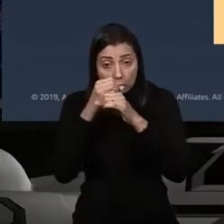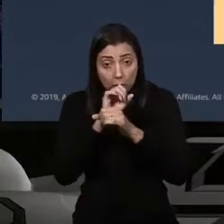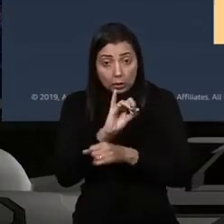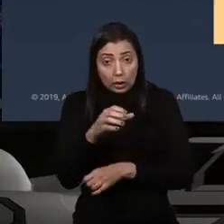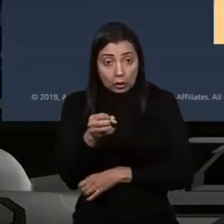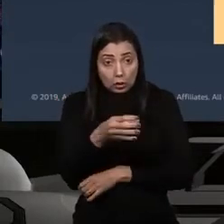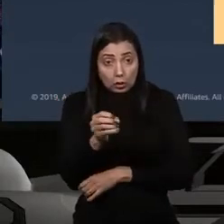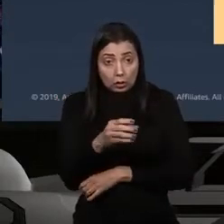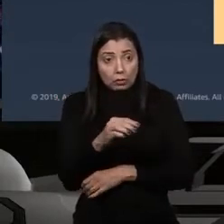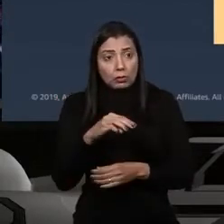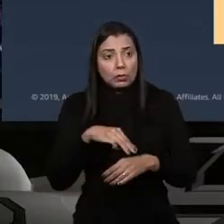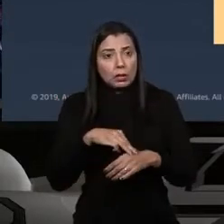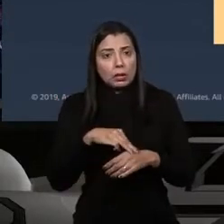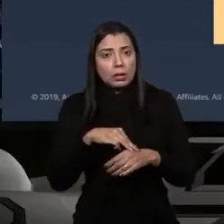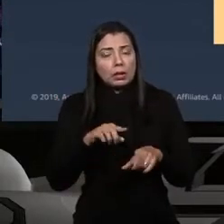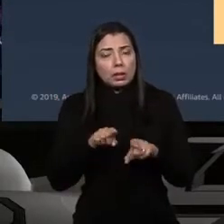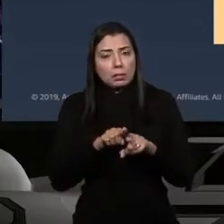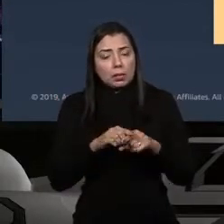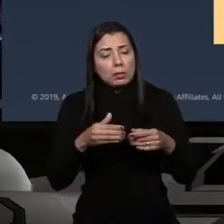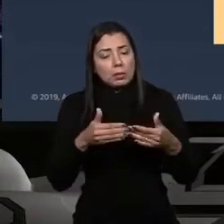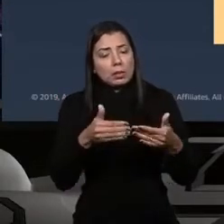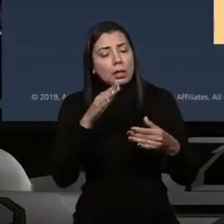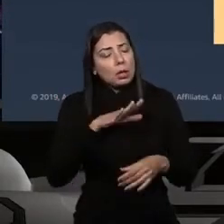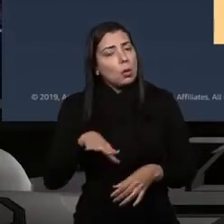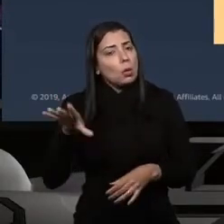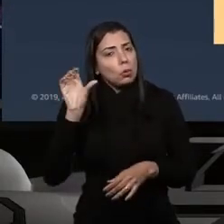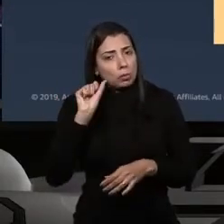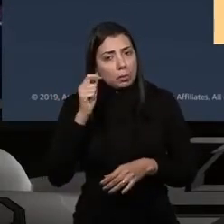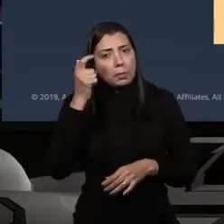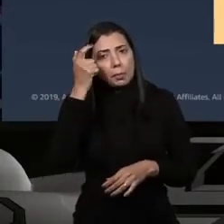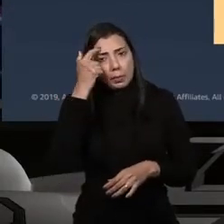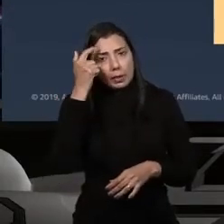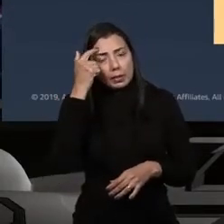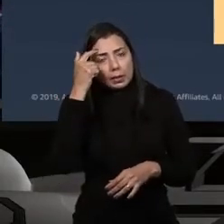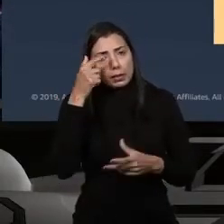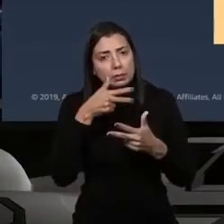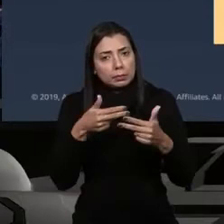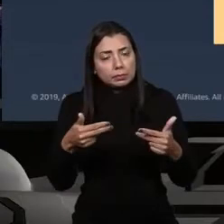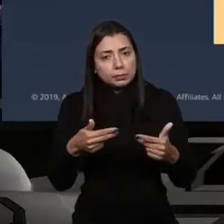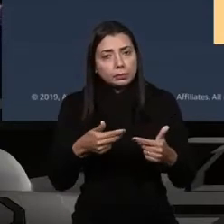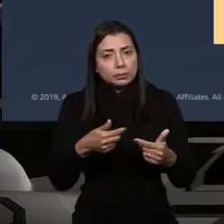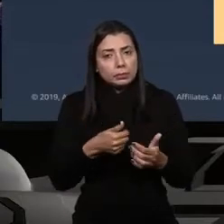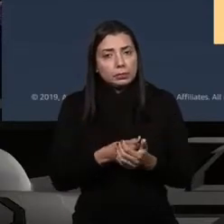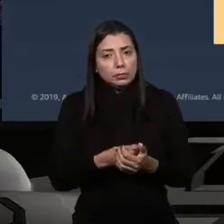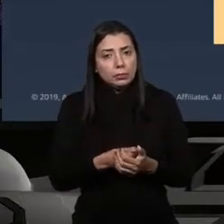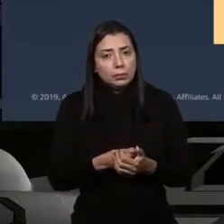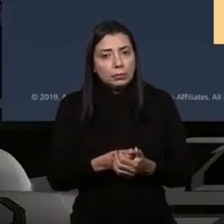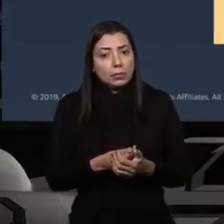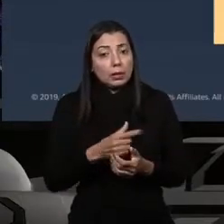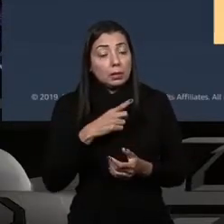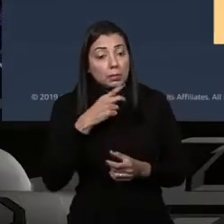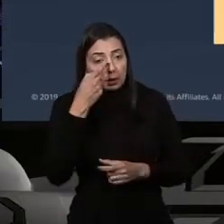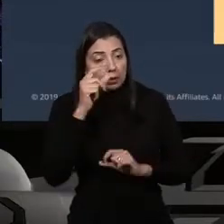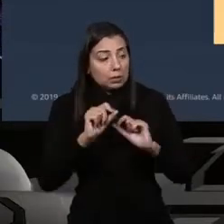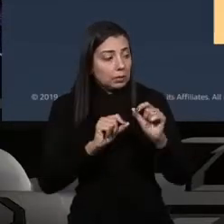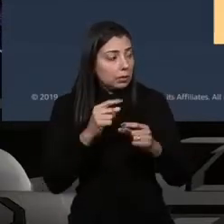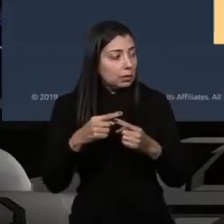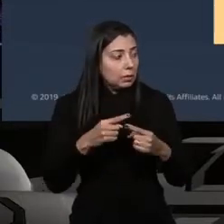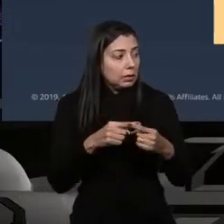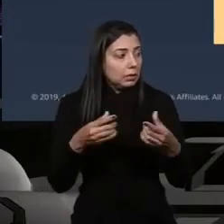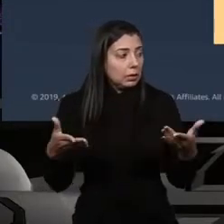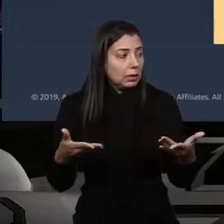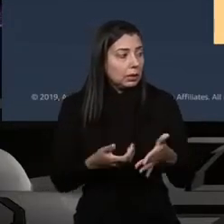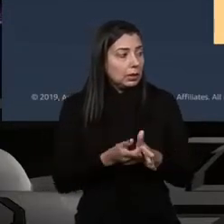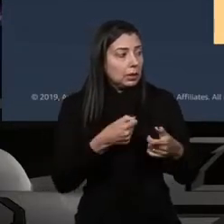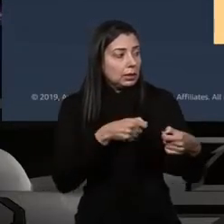os órgãos, ministérios, agências que estão aqui nos ouvindo pensarem em um produto, pensem o seguinte, como que eu consigo atender a